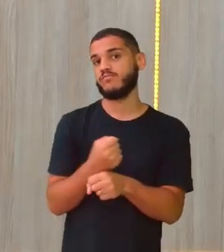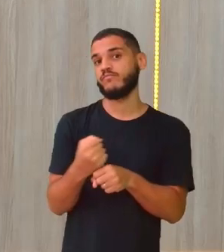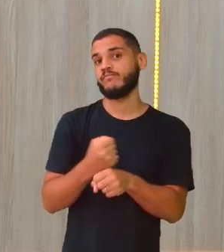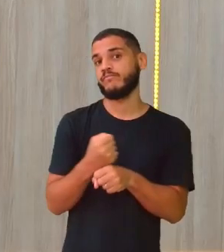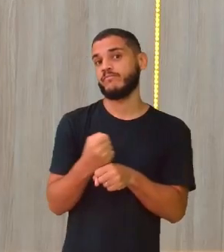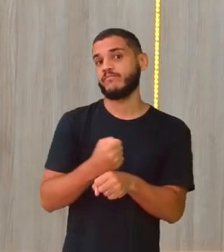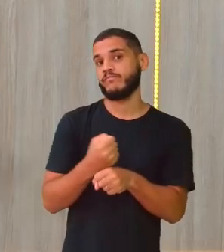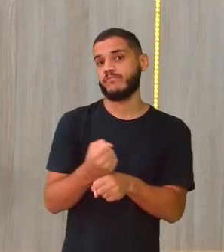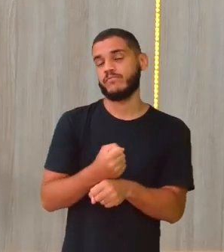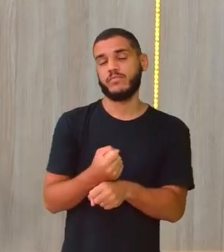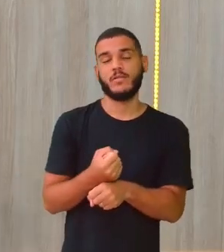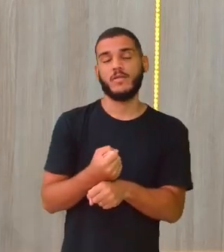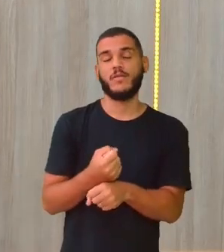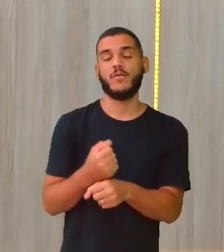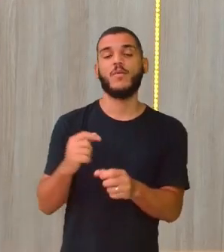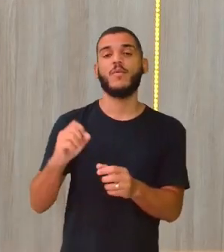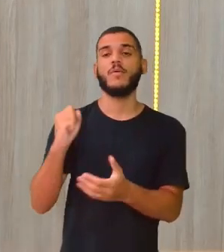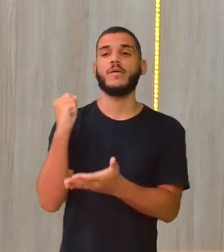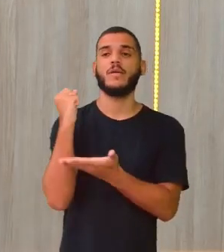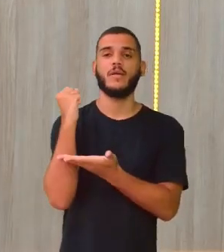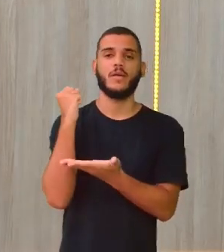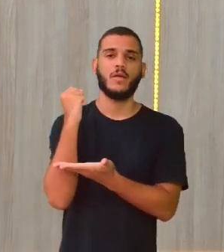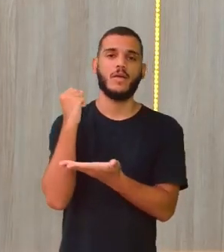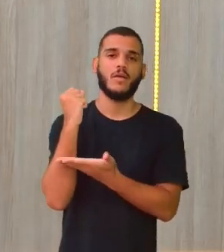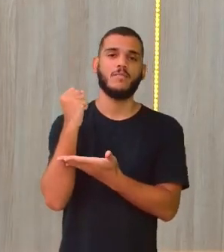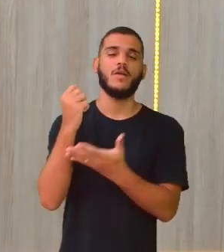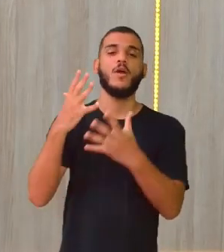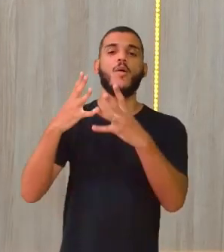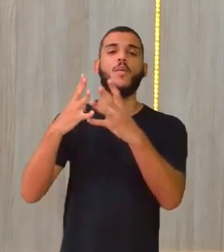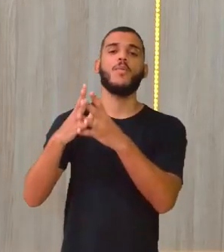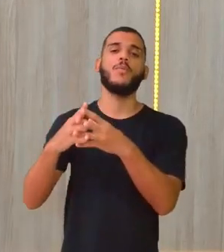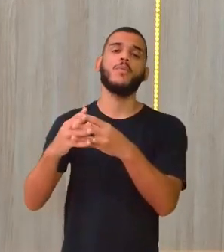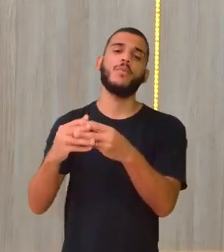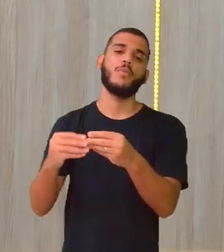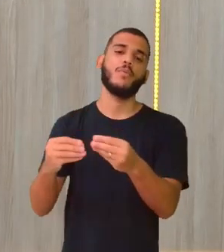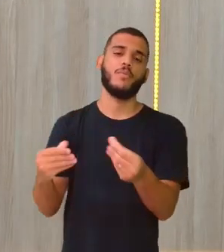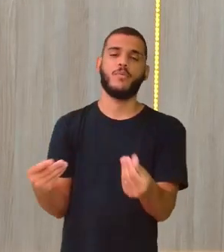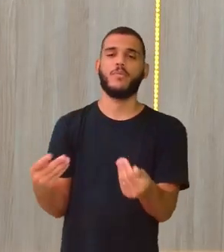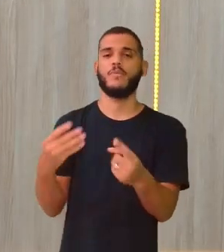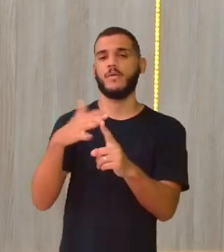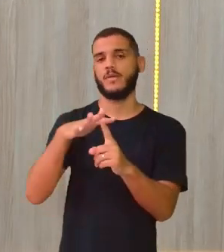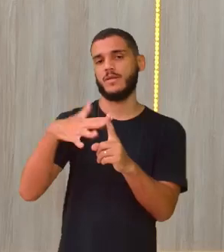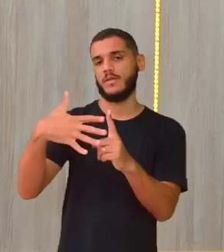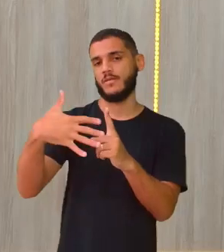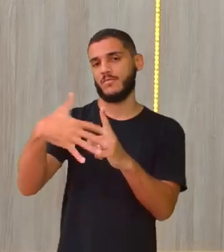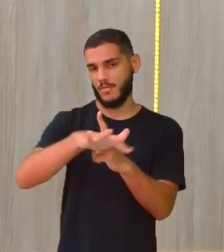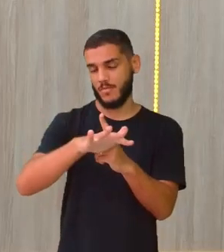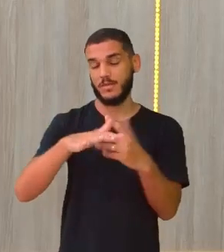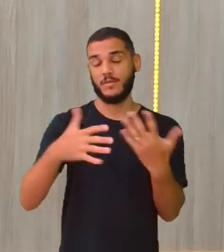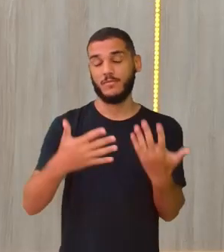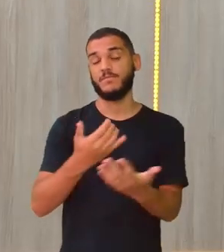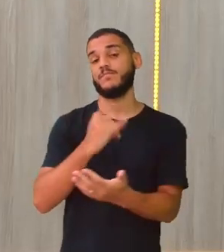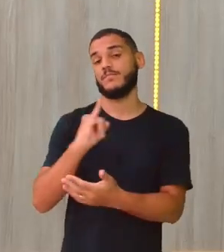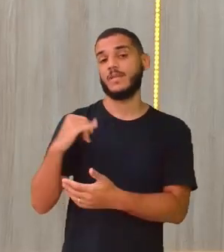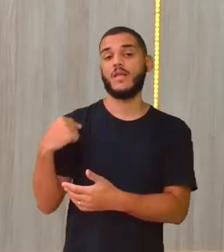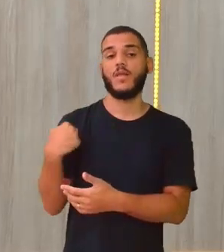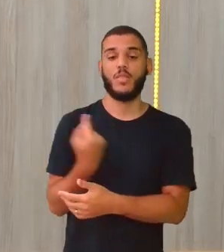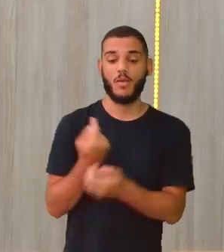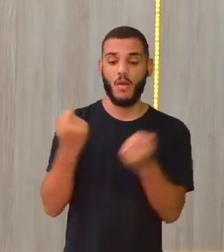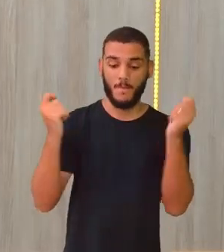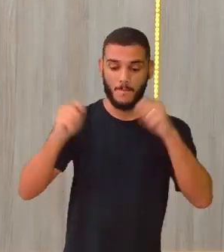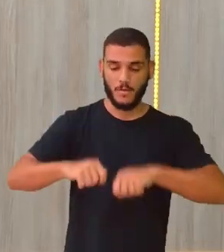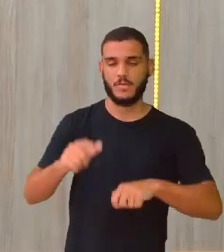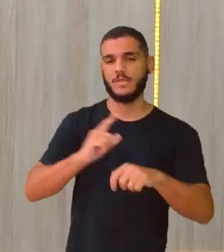levar para aquela garrafa vim se decompor no meio ambiente? Então, se a gente puder pegar a garrafa peca